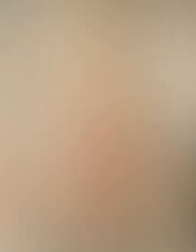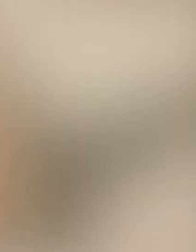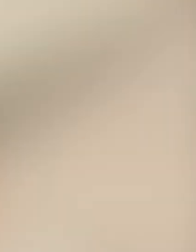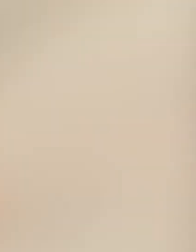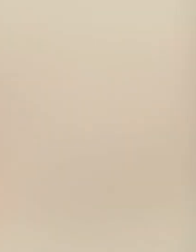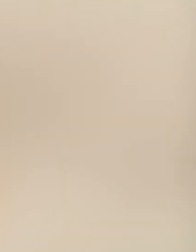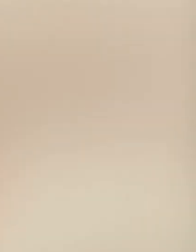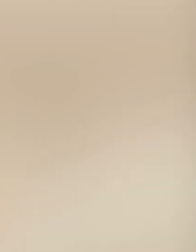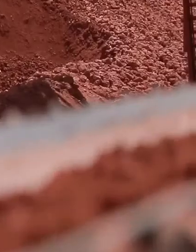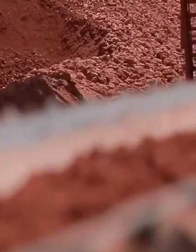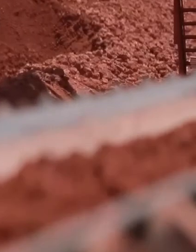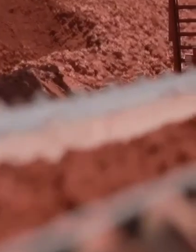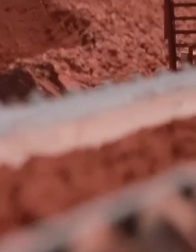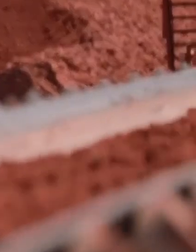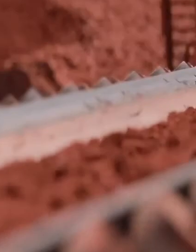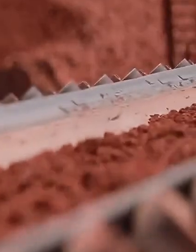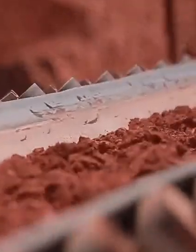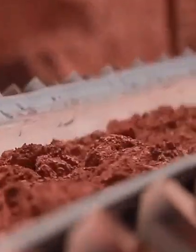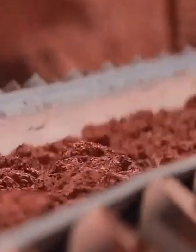matar as saudades do Brasil.